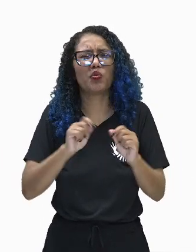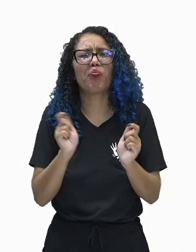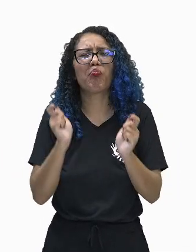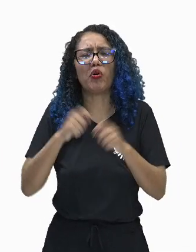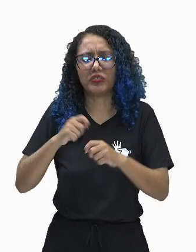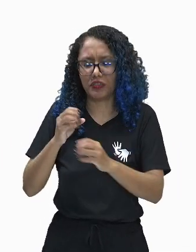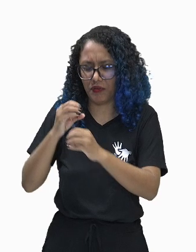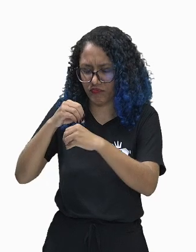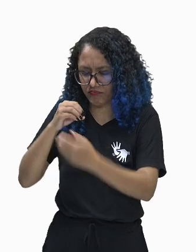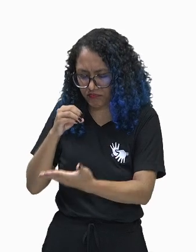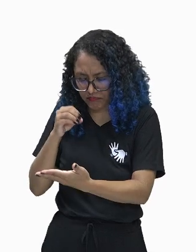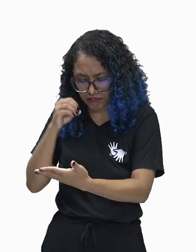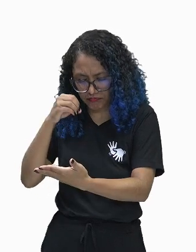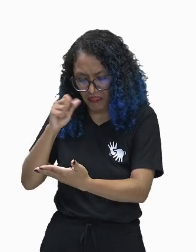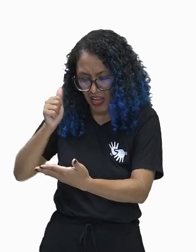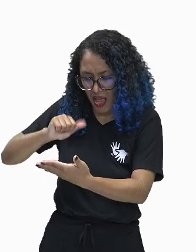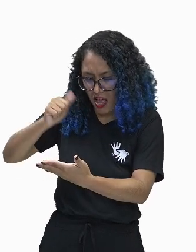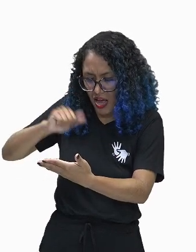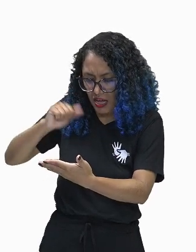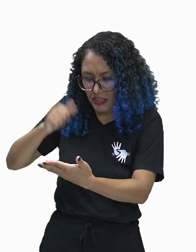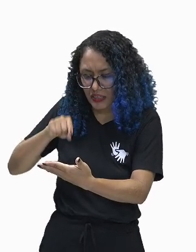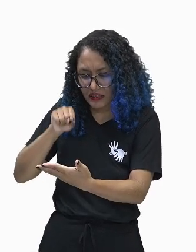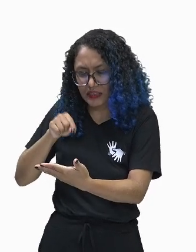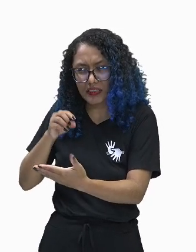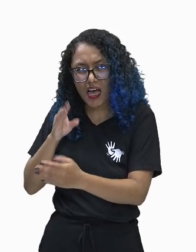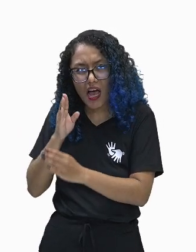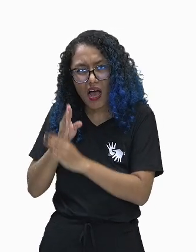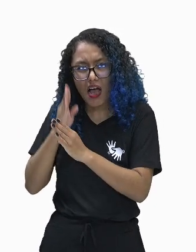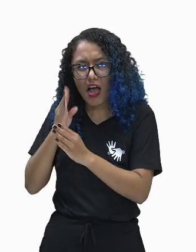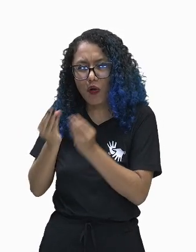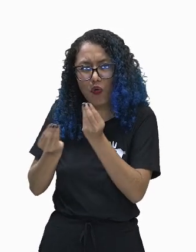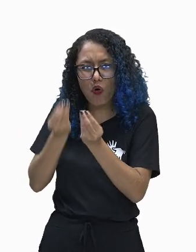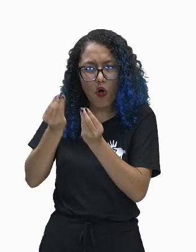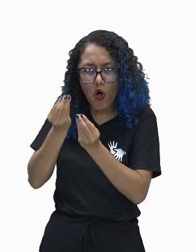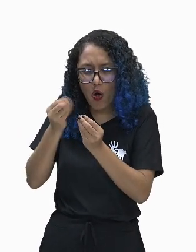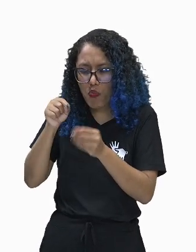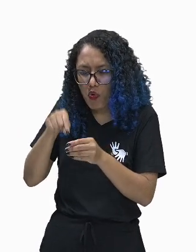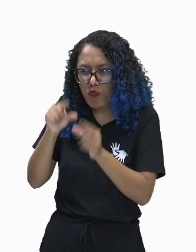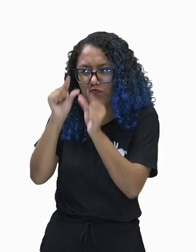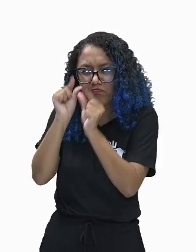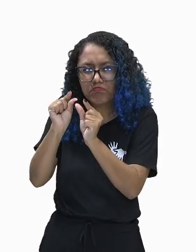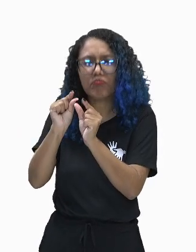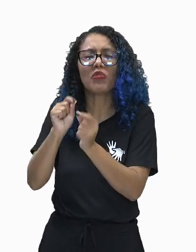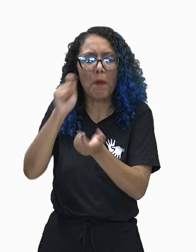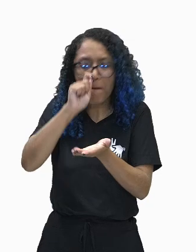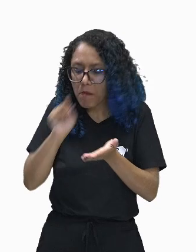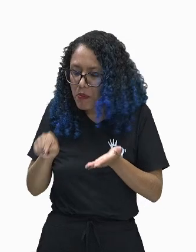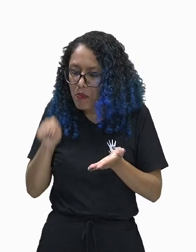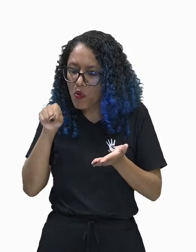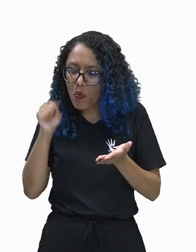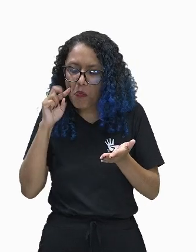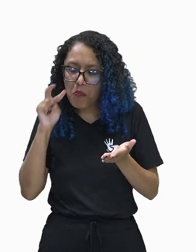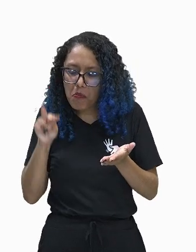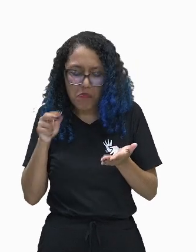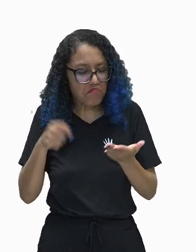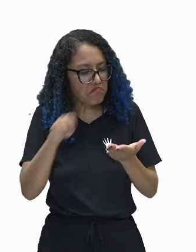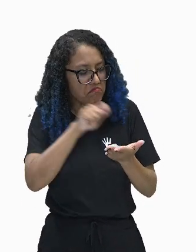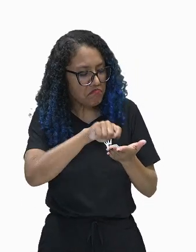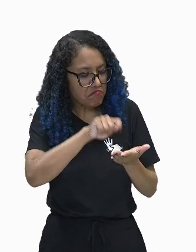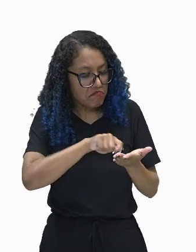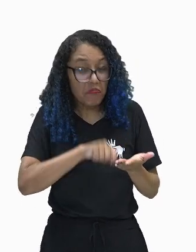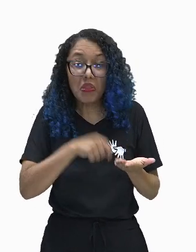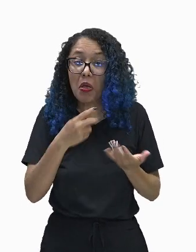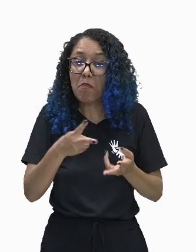descobrir esse mundo microscópico, eles faziam as anotações e descobriram esse padrão. Que todos os seres